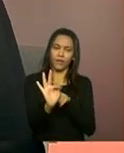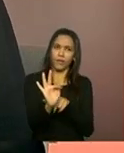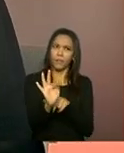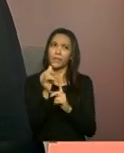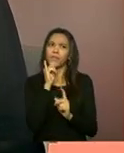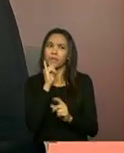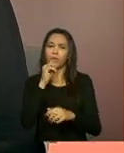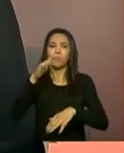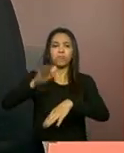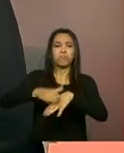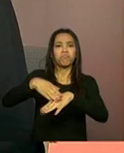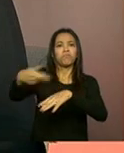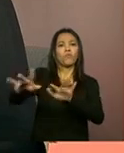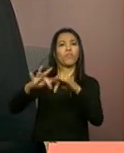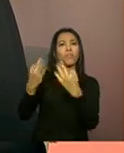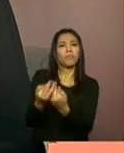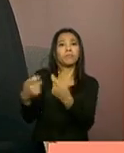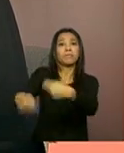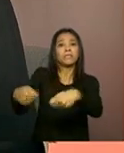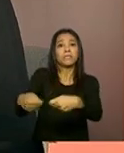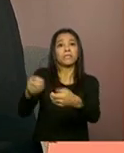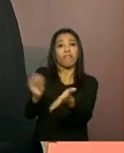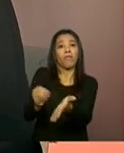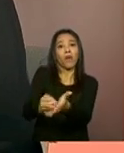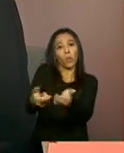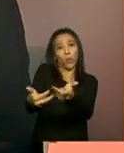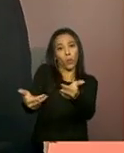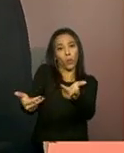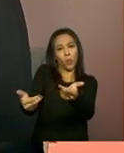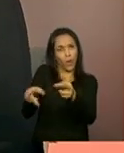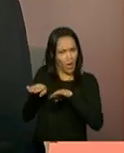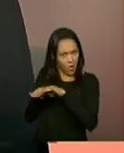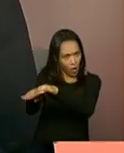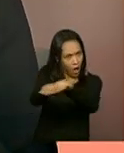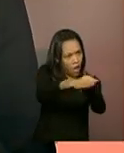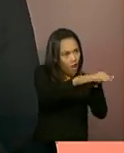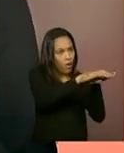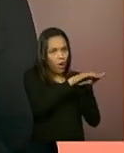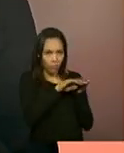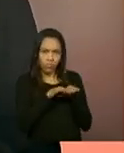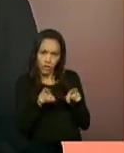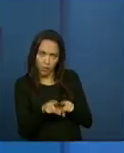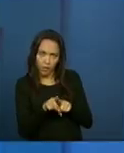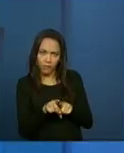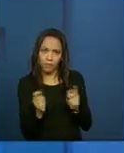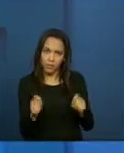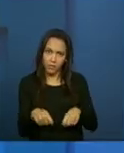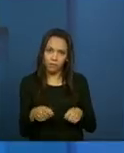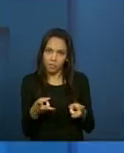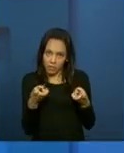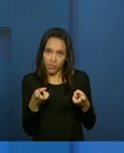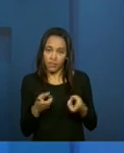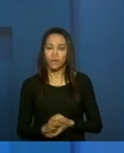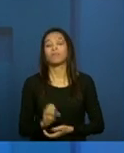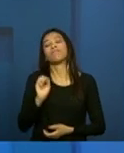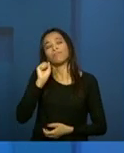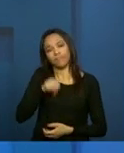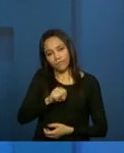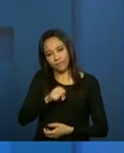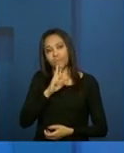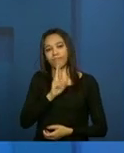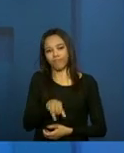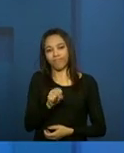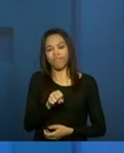família pode ser a de várias outras no território, ou seja, de toda uma coletividade? Sim. Como a Paula bem colocou,